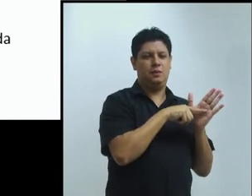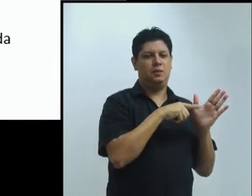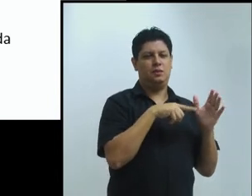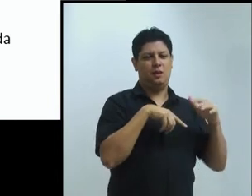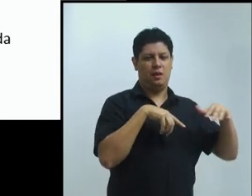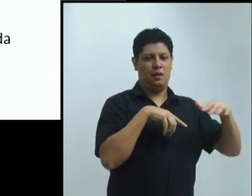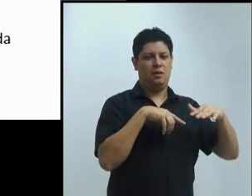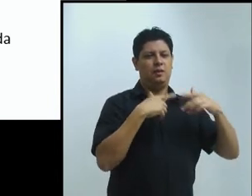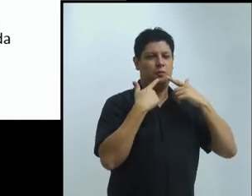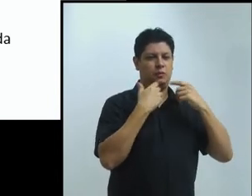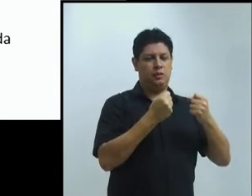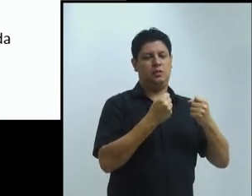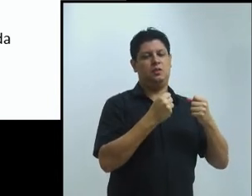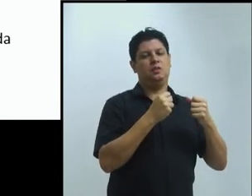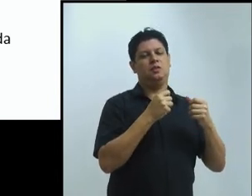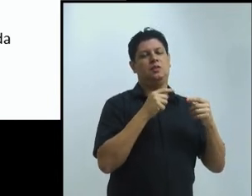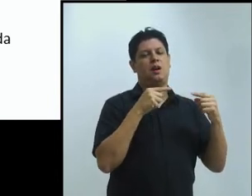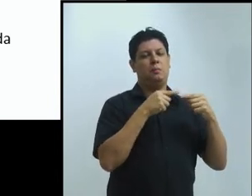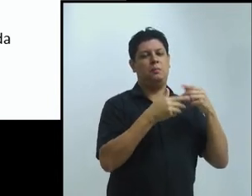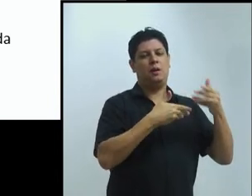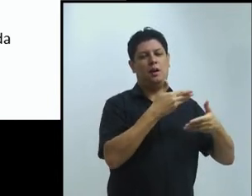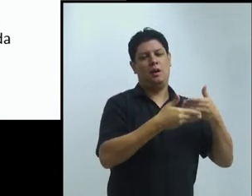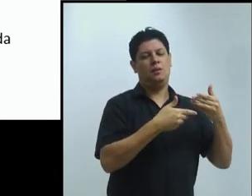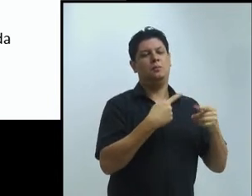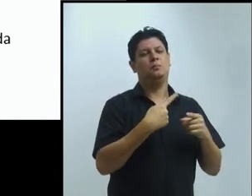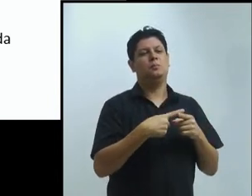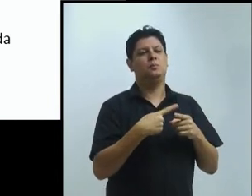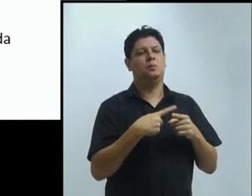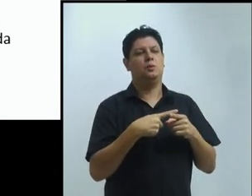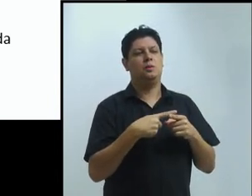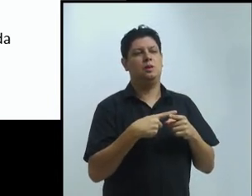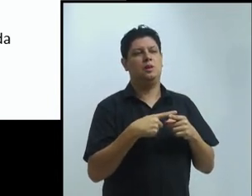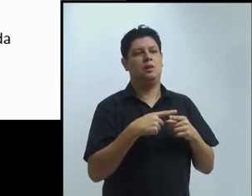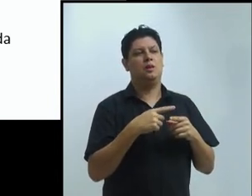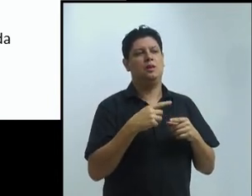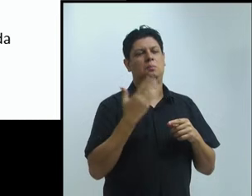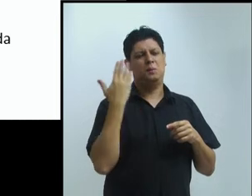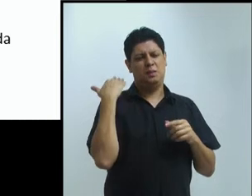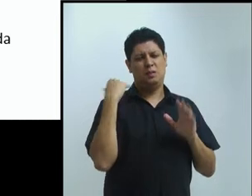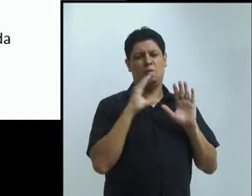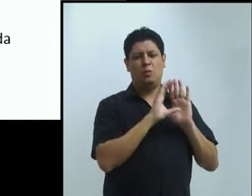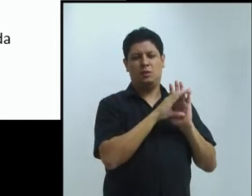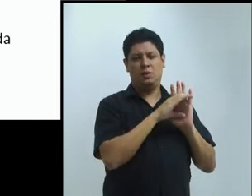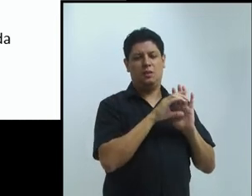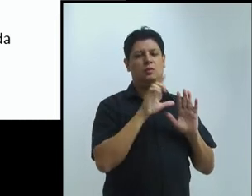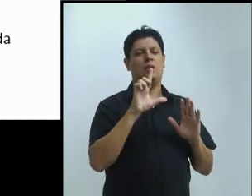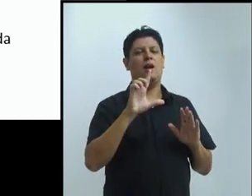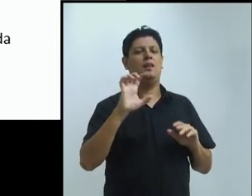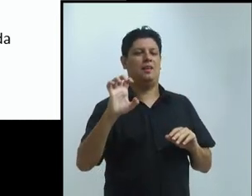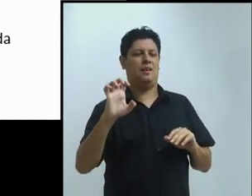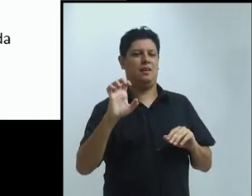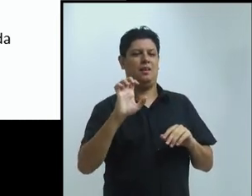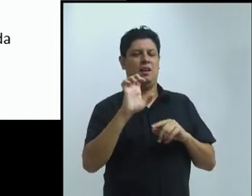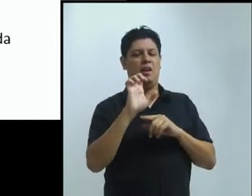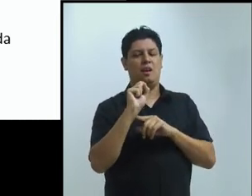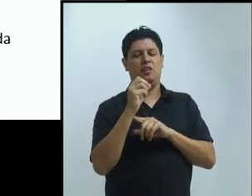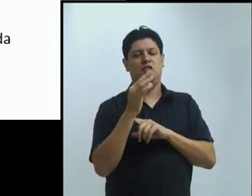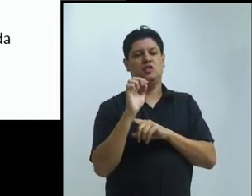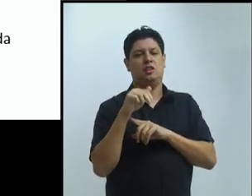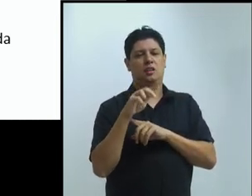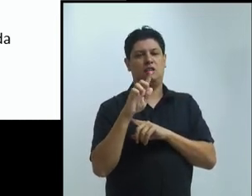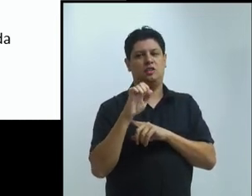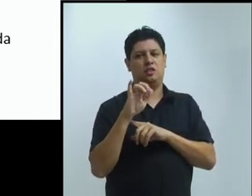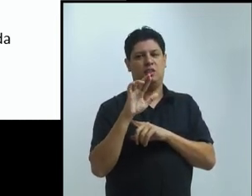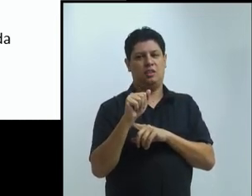a ser uma língua adicional, inclusive com as questões identitárias. Eu passo a ser mais aquela língua.